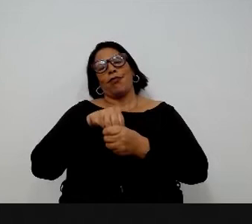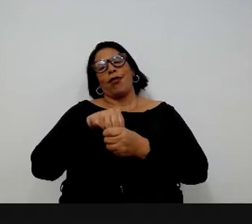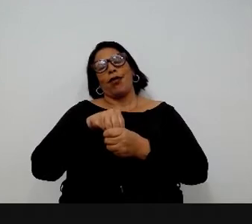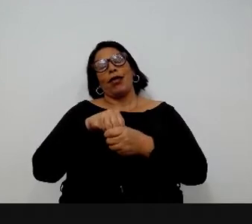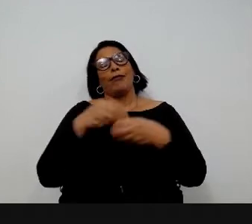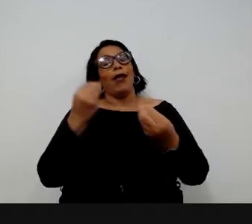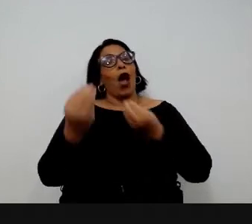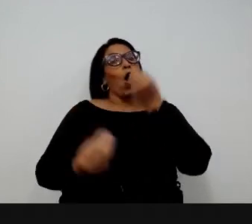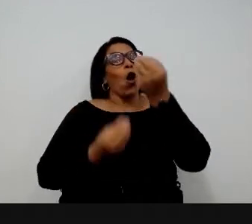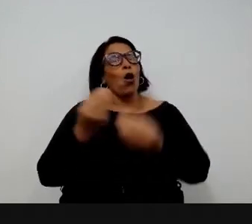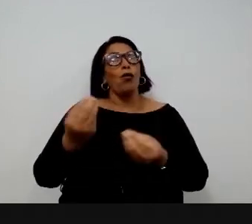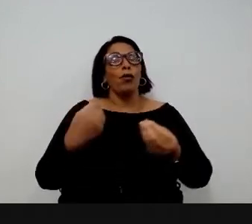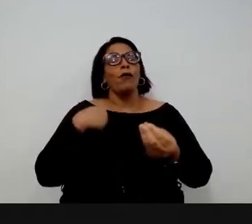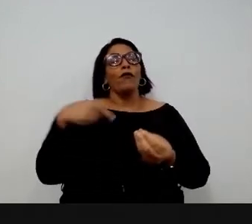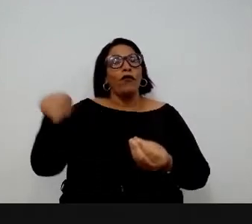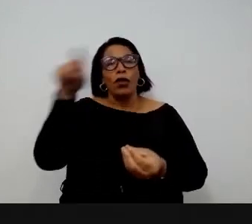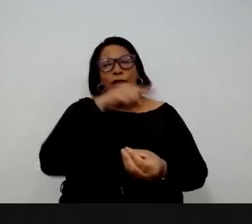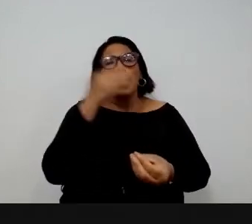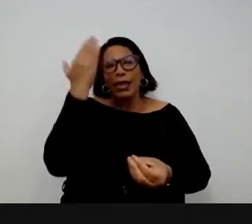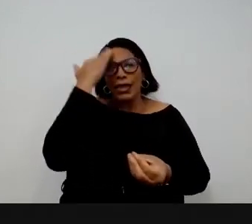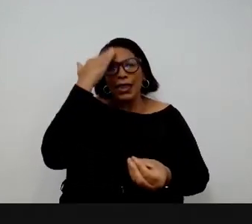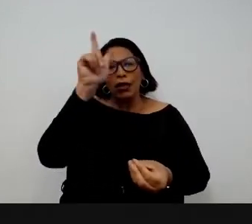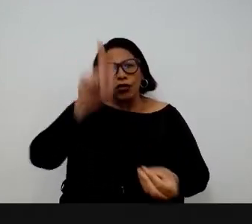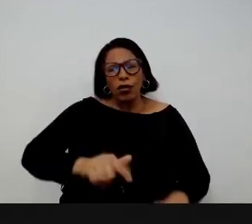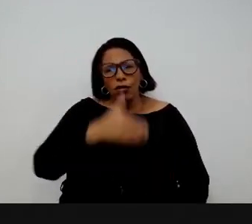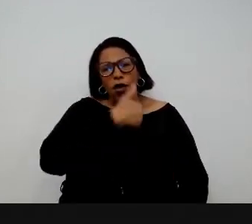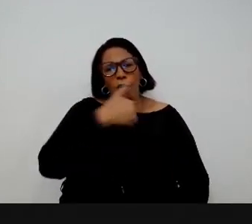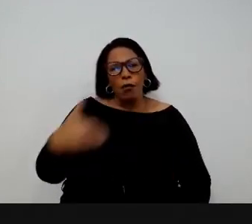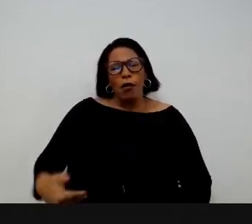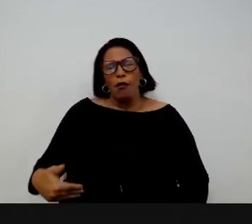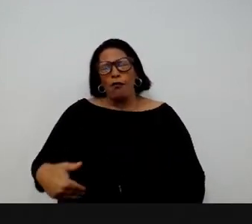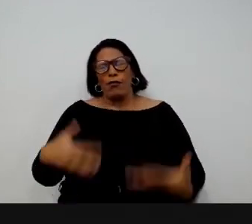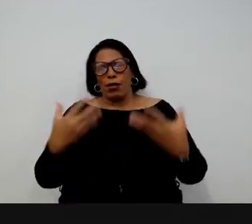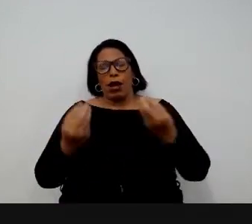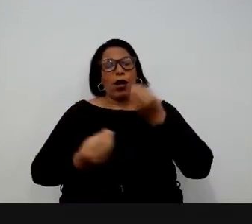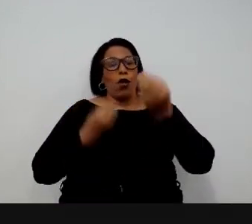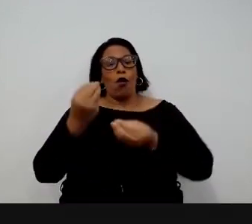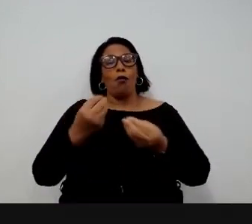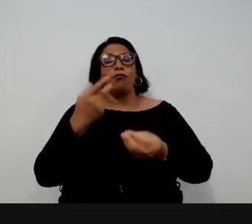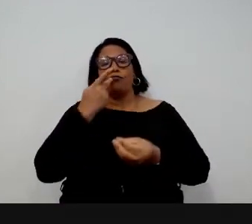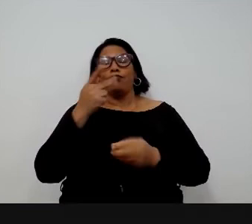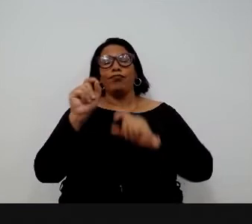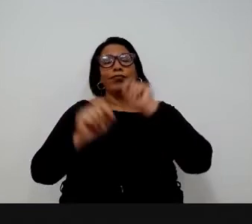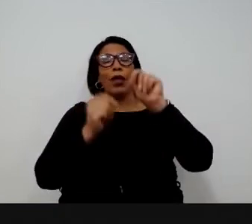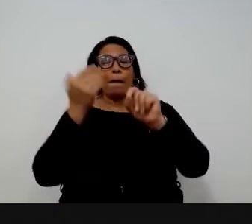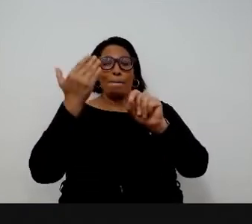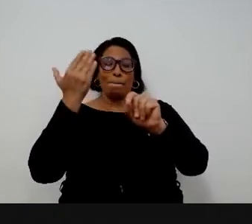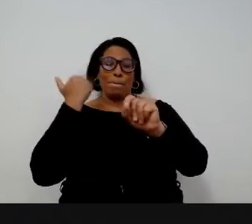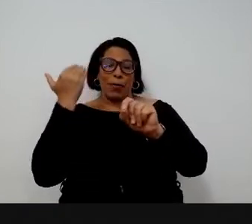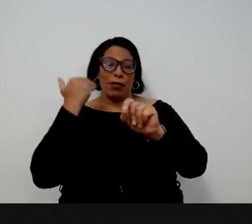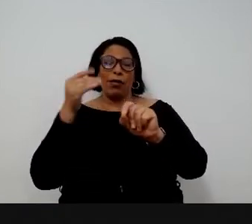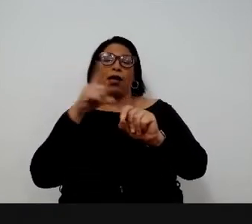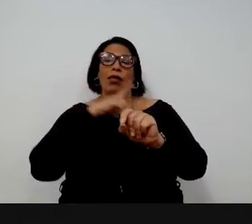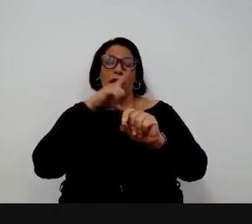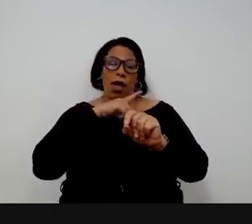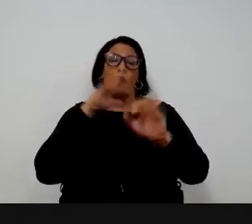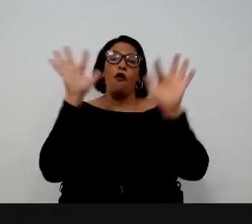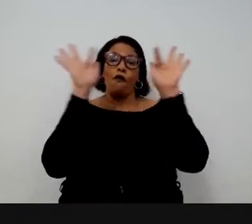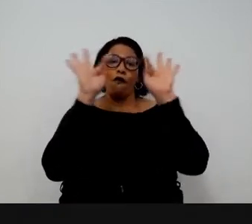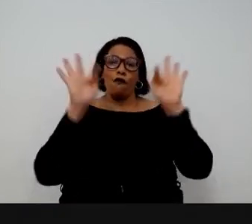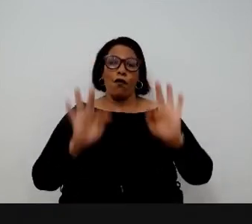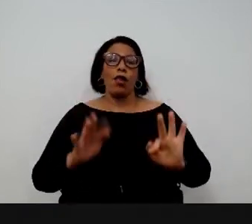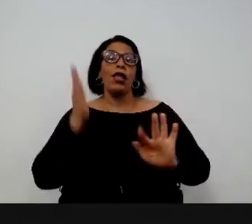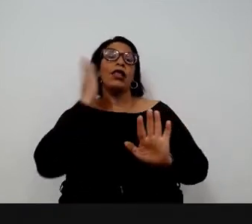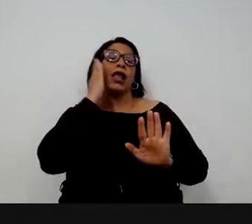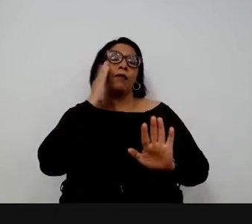E quanto que isso, quem tem experiência com gestão pública, quanto que isso não é uma verdade. a gente estava falando, fiquei muito feliz em